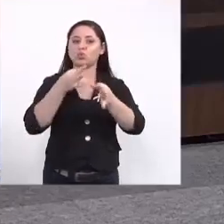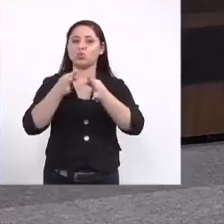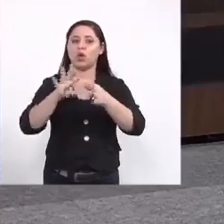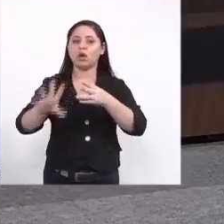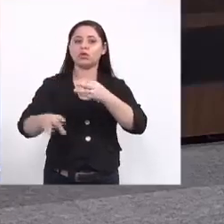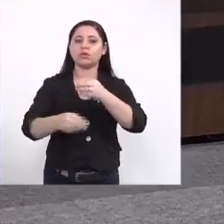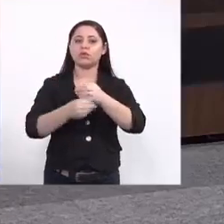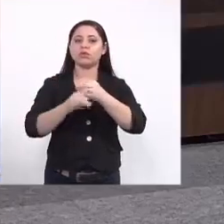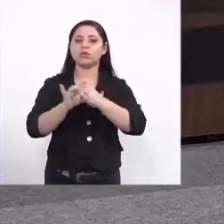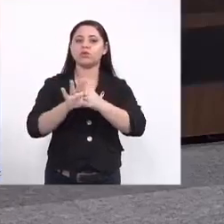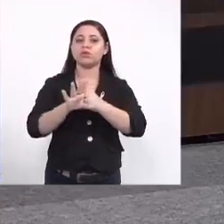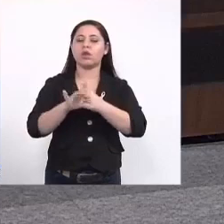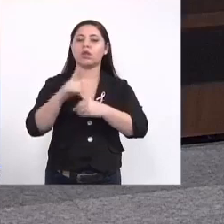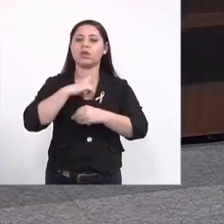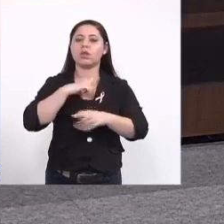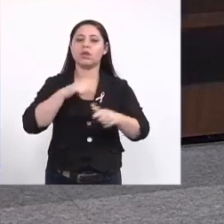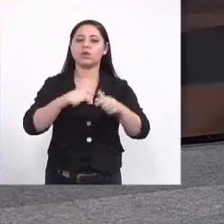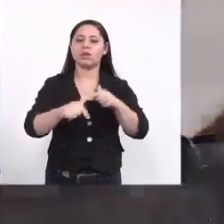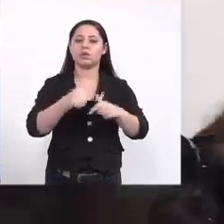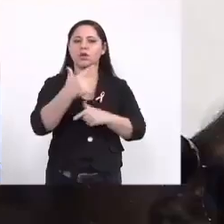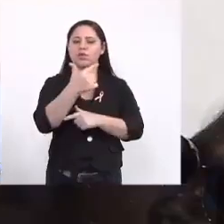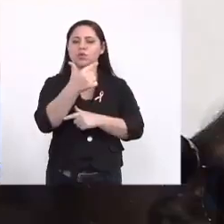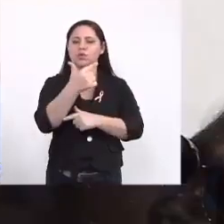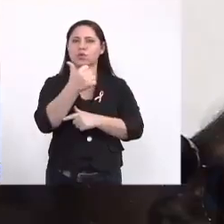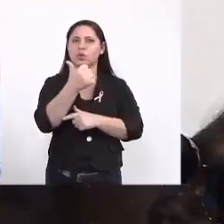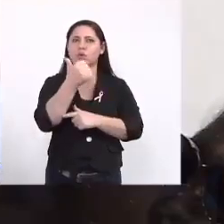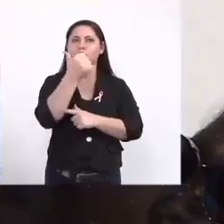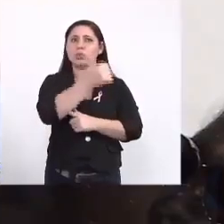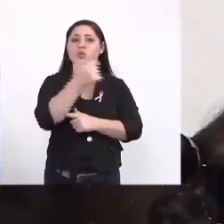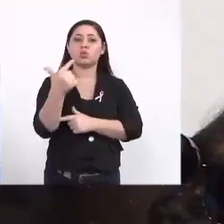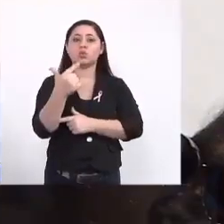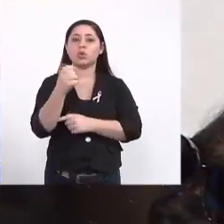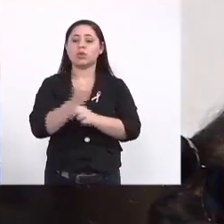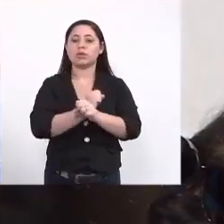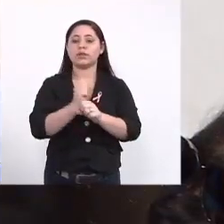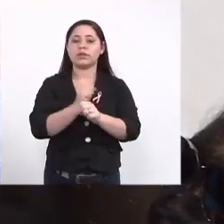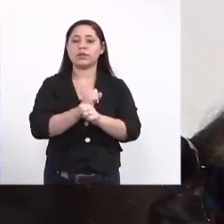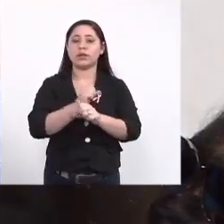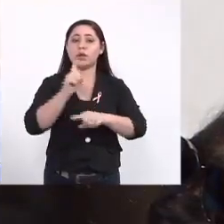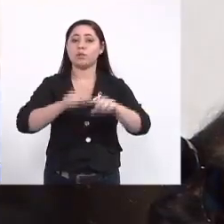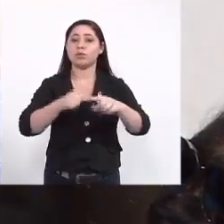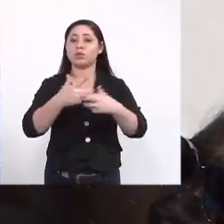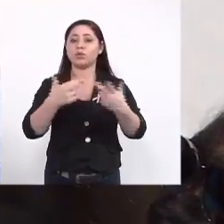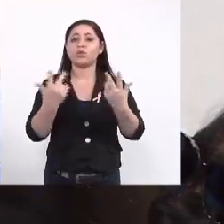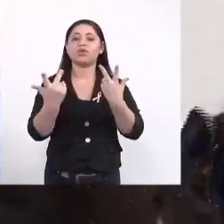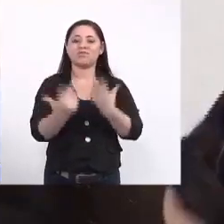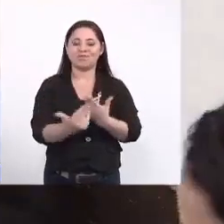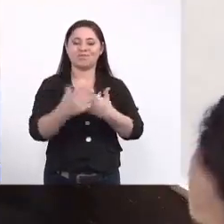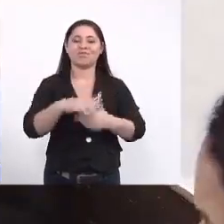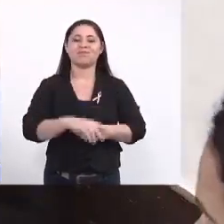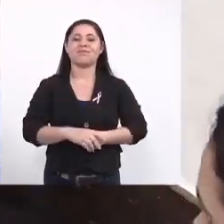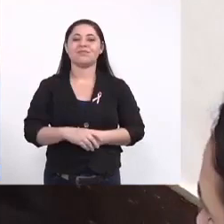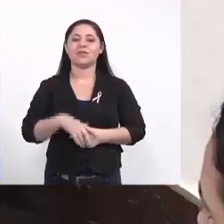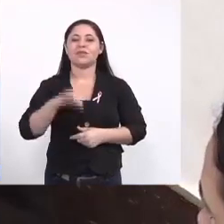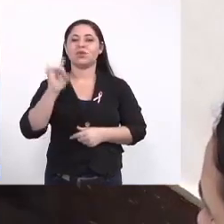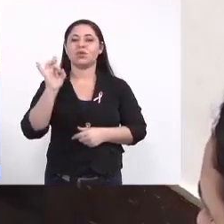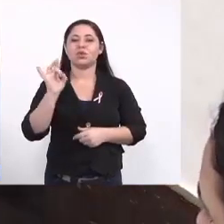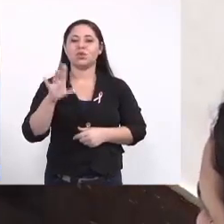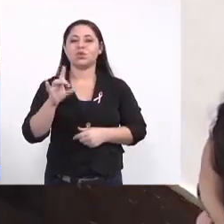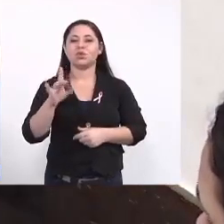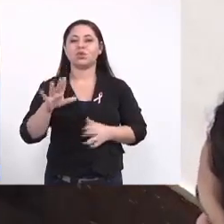para acrescentar nós temos esse trabalho há 12 anos com o mesmo produto coincidentemente só para